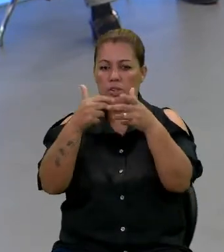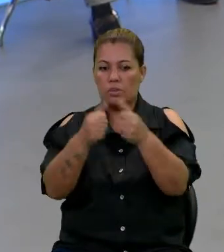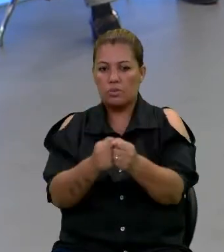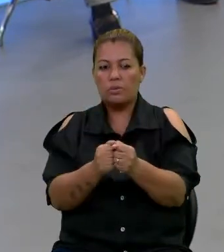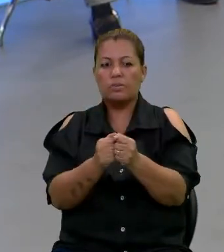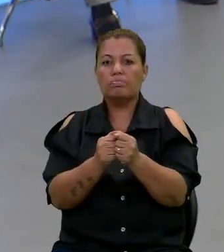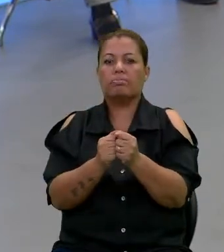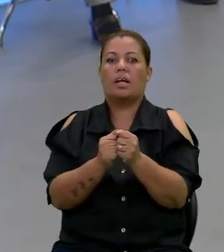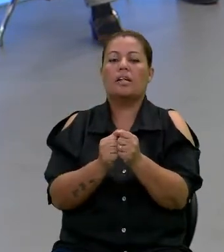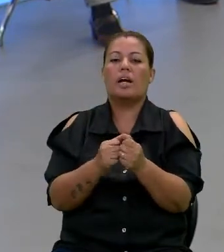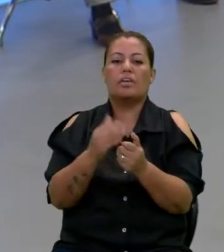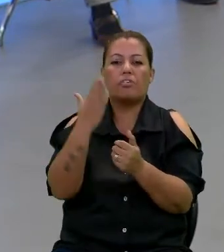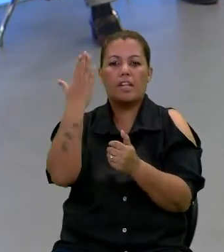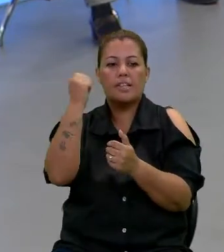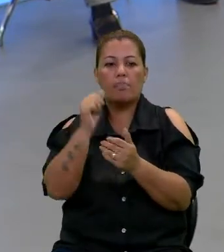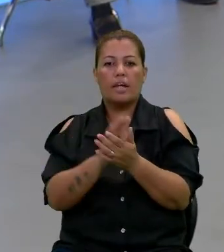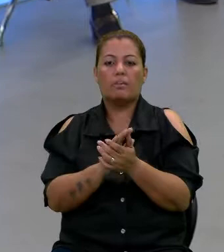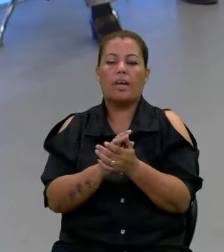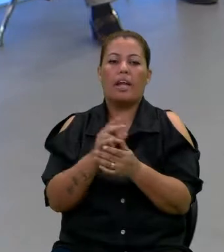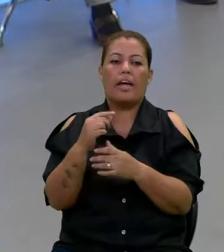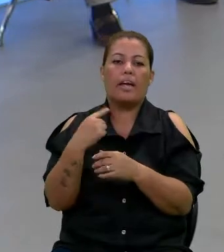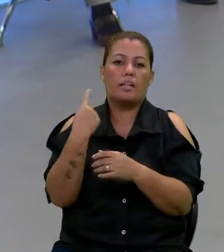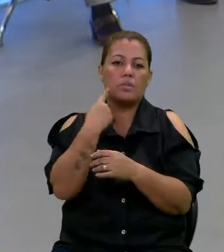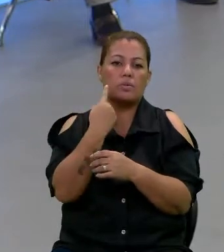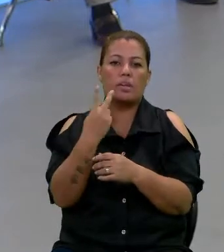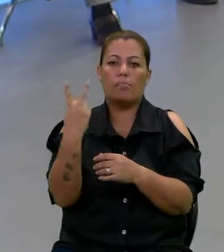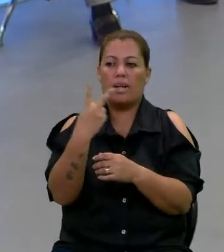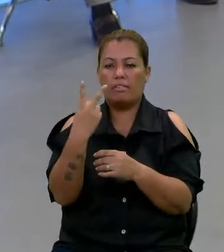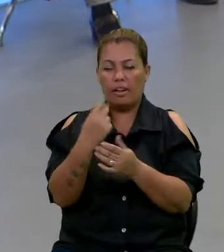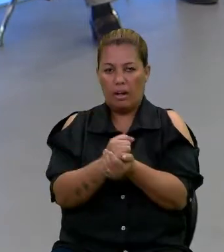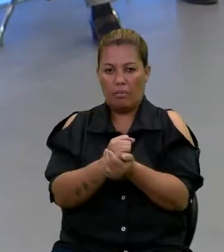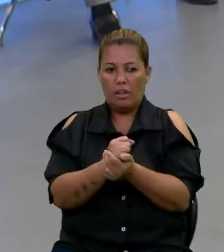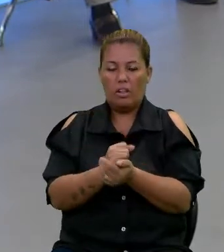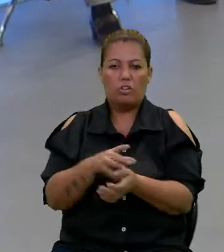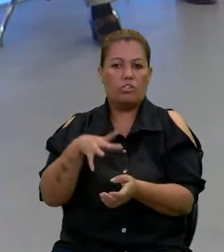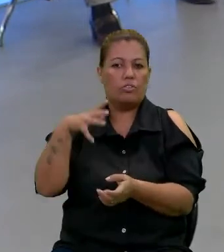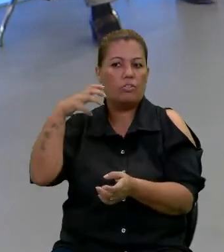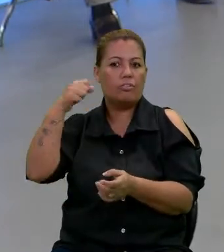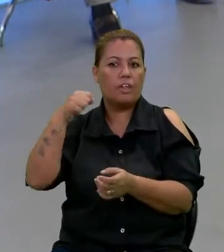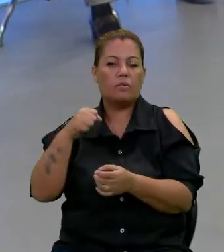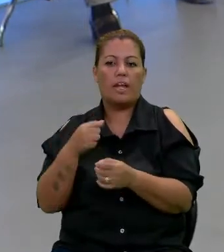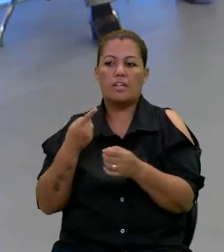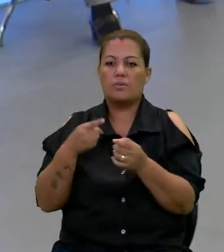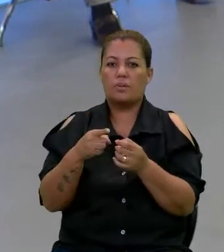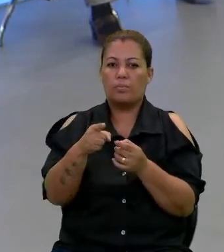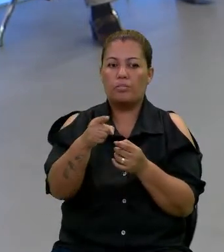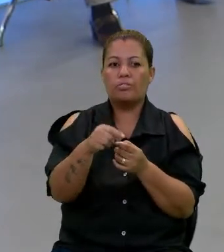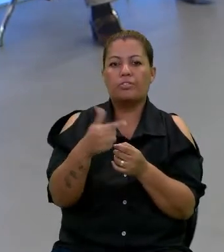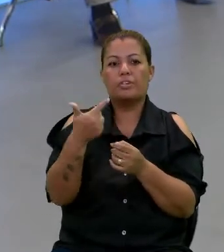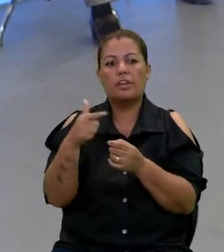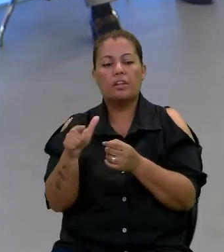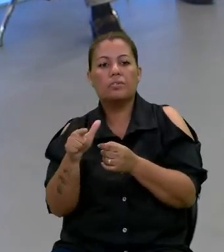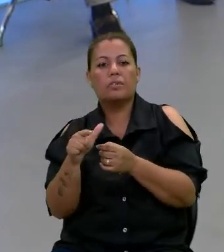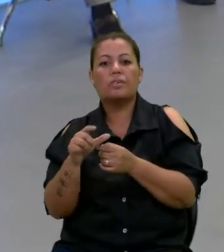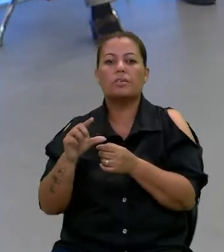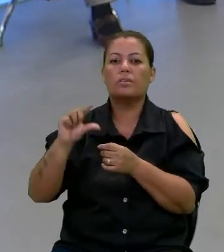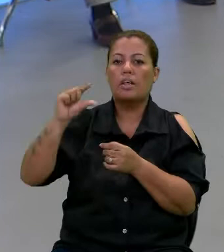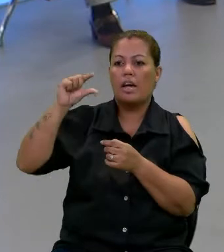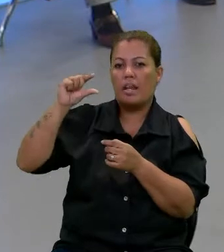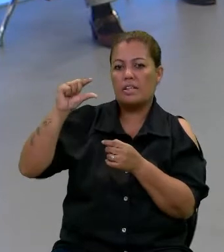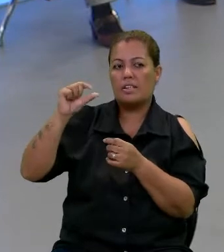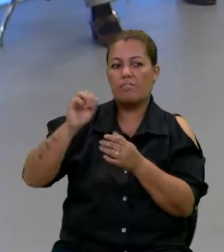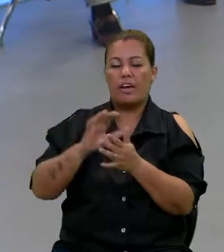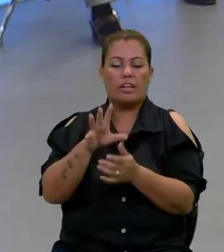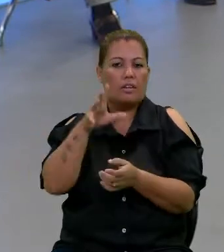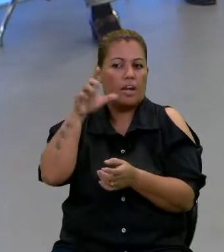exames, tudo. E aí eu fiquei sabendo que ela era surda bilateral. De um ouvido, ela é surda profunda e do outro,